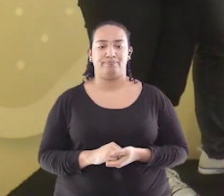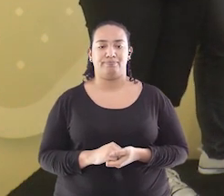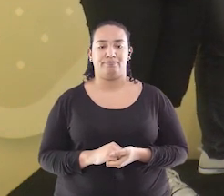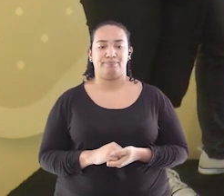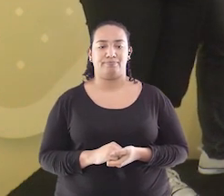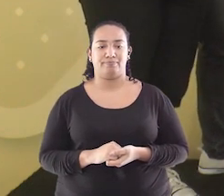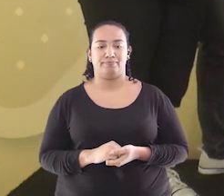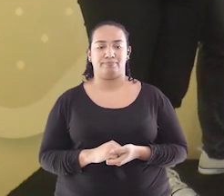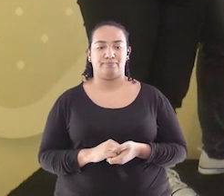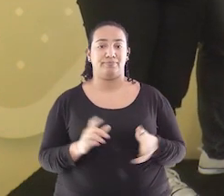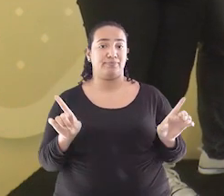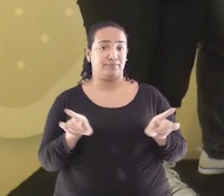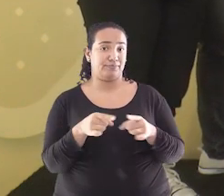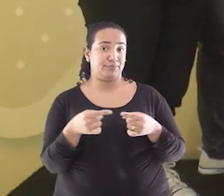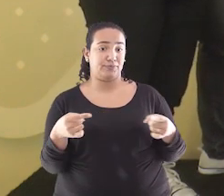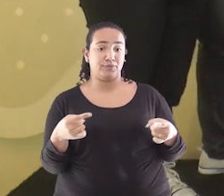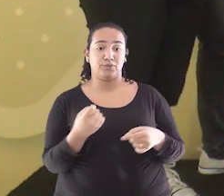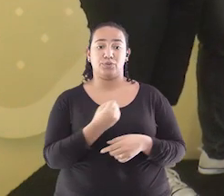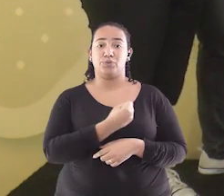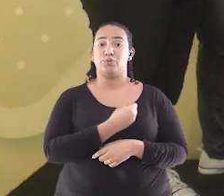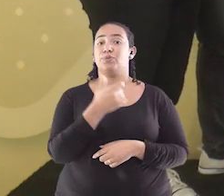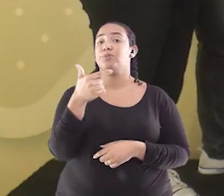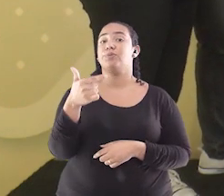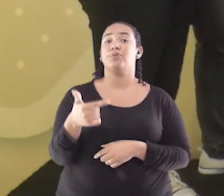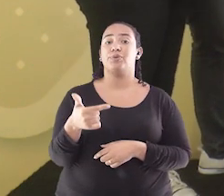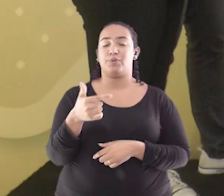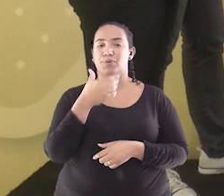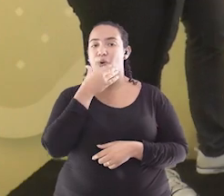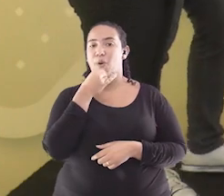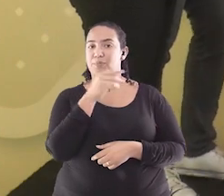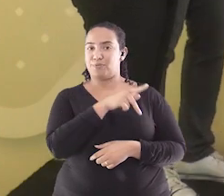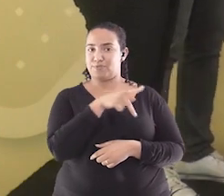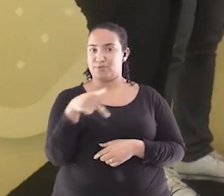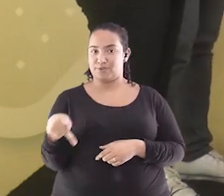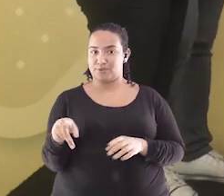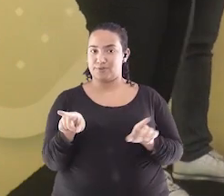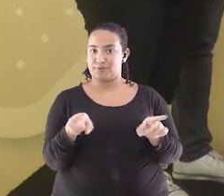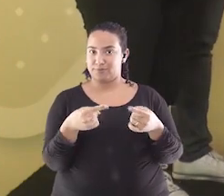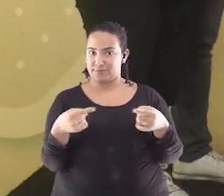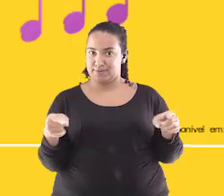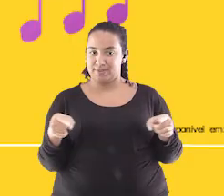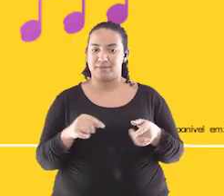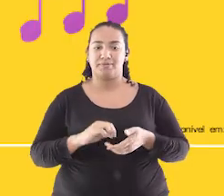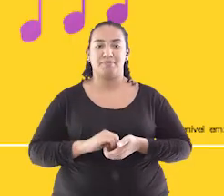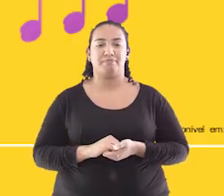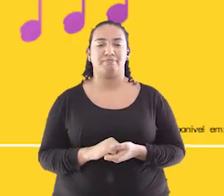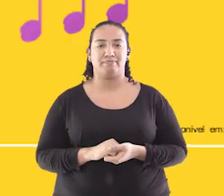A música número 2. Fabrício, toca aí para nós, Fabrício, a música número 2.